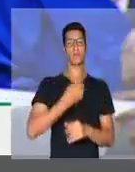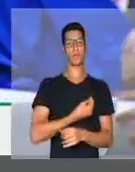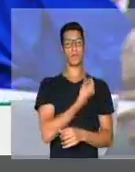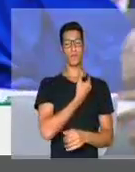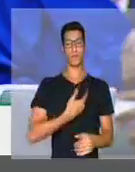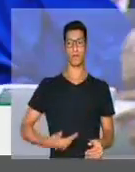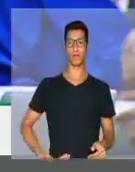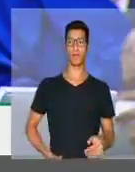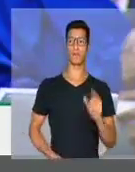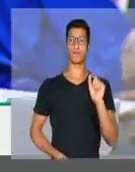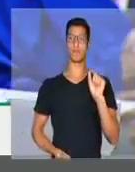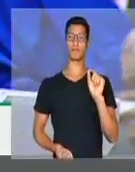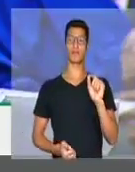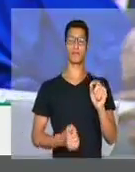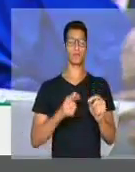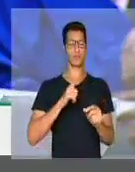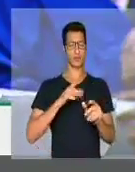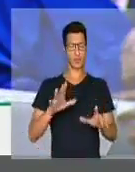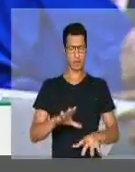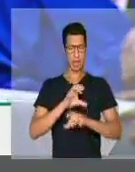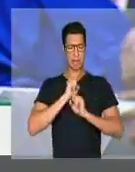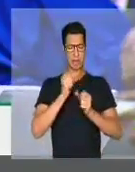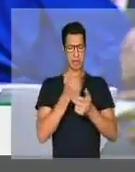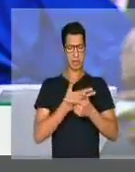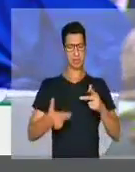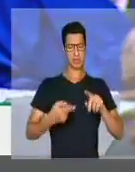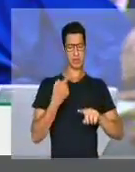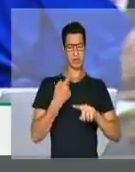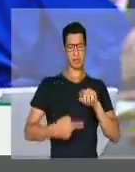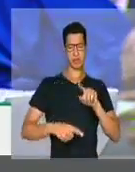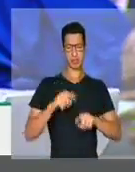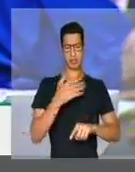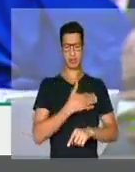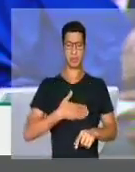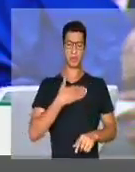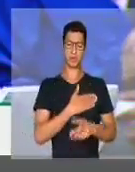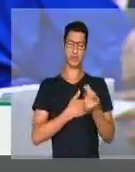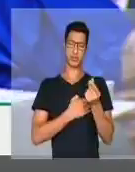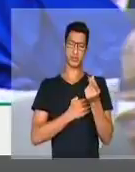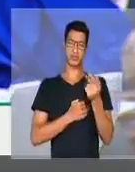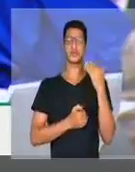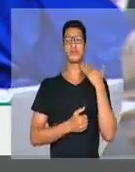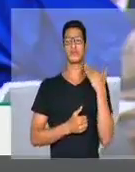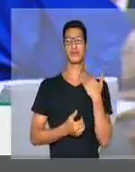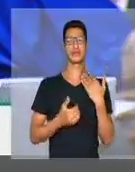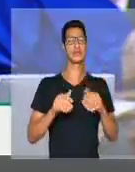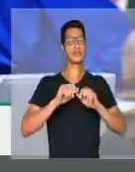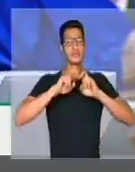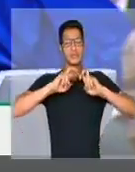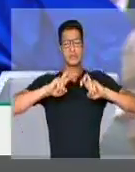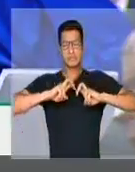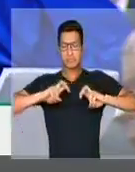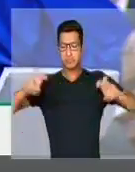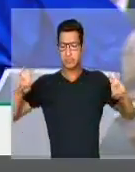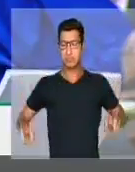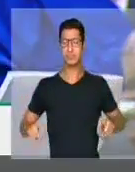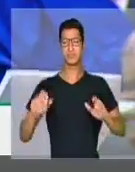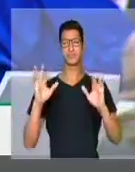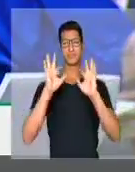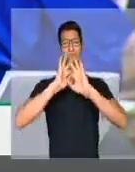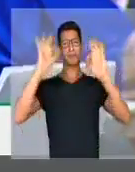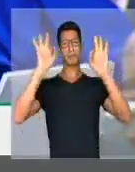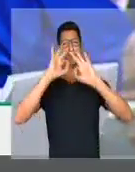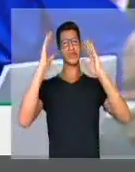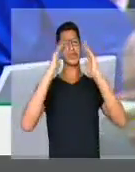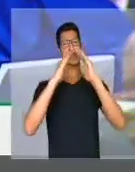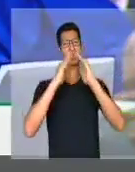na vida pública, quem tem apego às coisas materiais, gosta de dinheiro, de banquetes exuberantes, de mansões